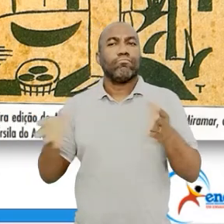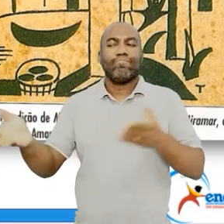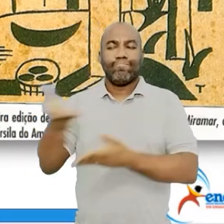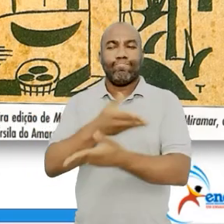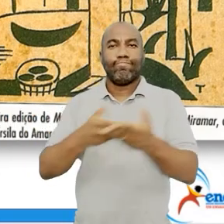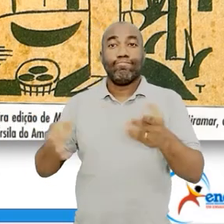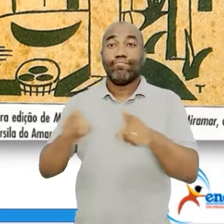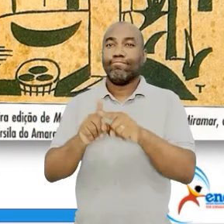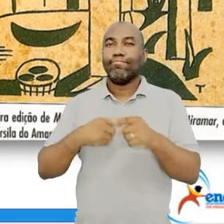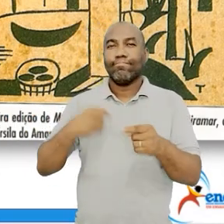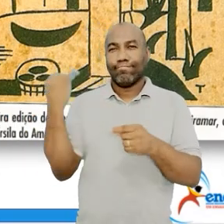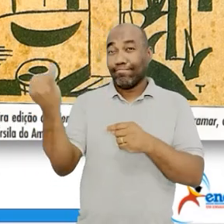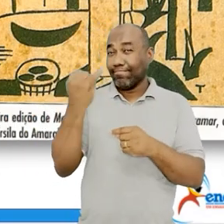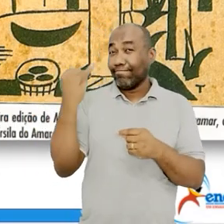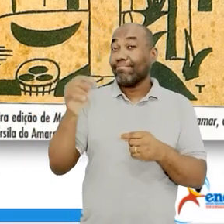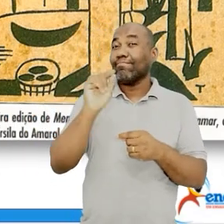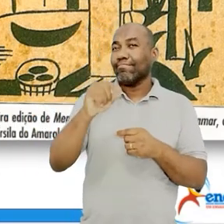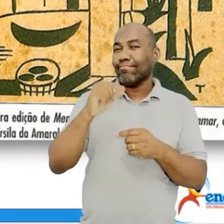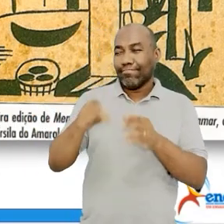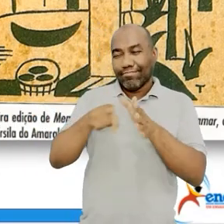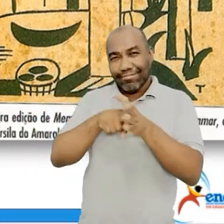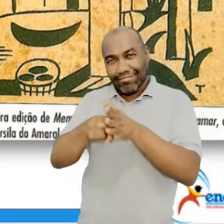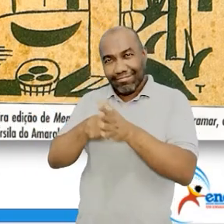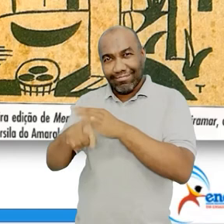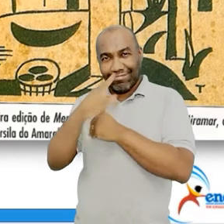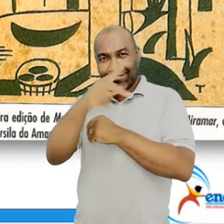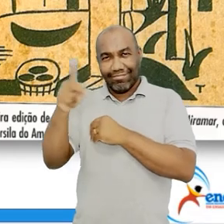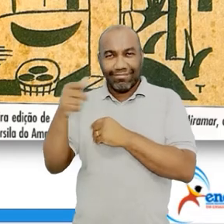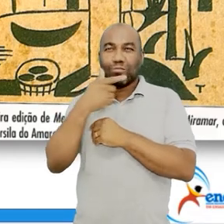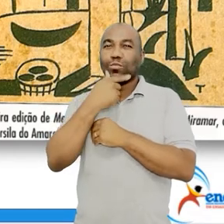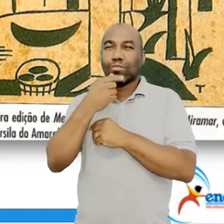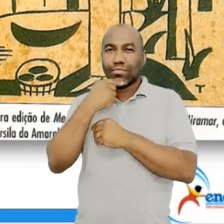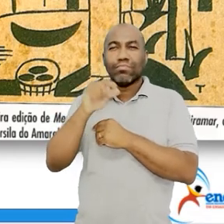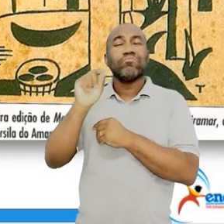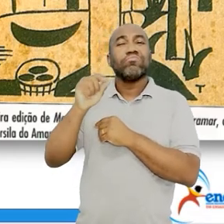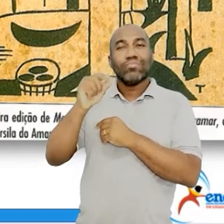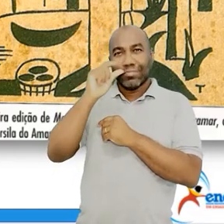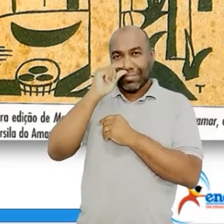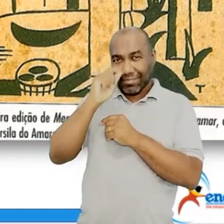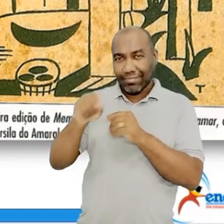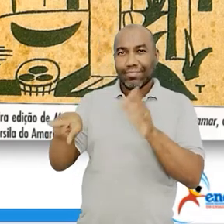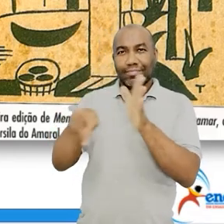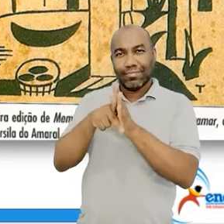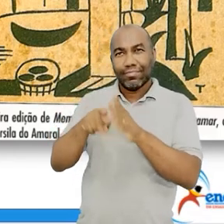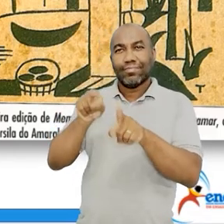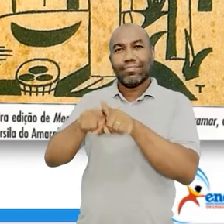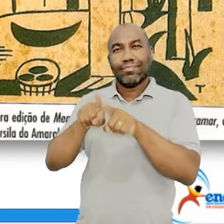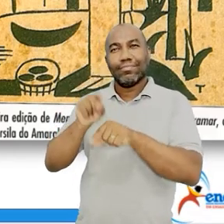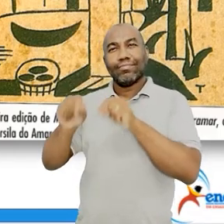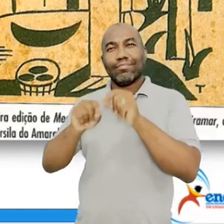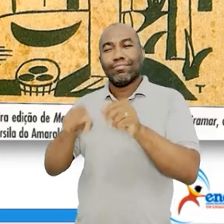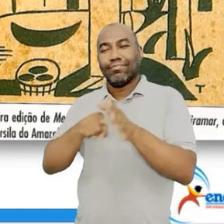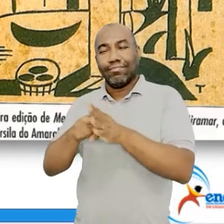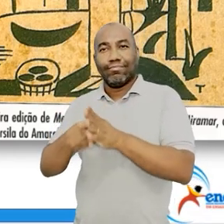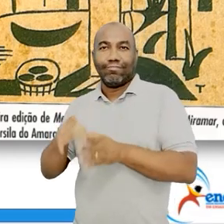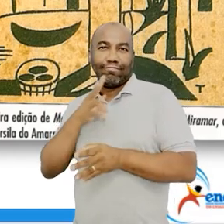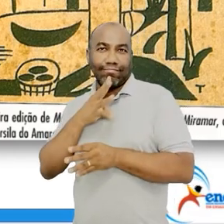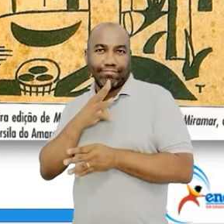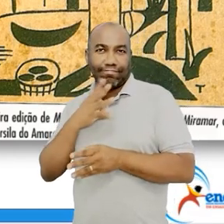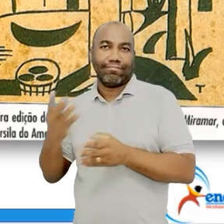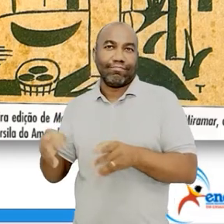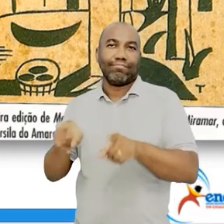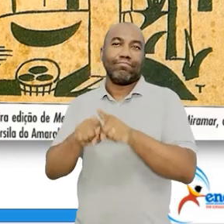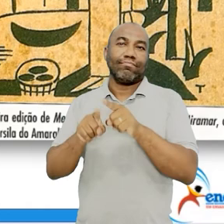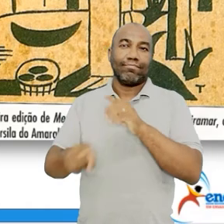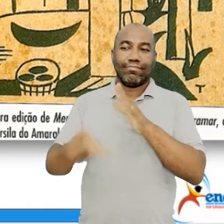Uma questão interessante é que a vida do próprio Oswaldo se assemelha à vida do personagem principal. Então,